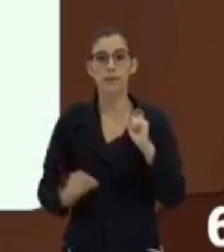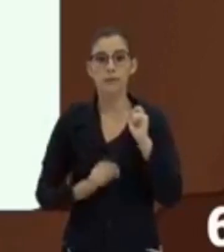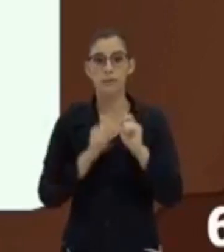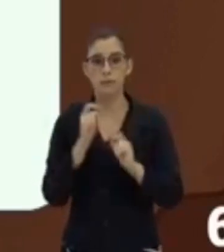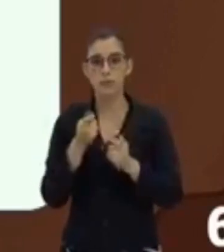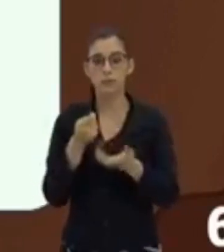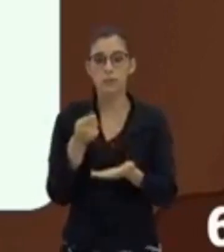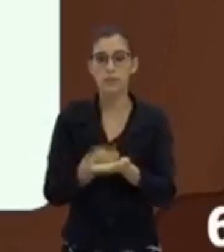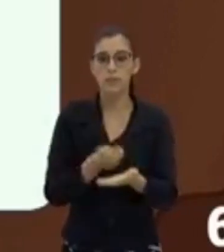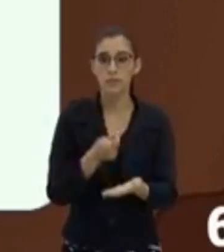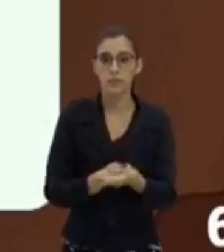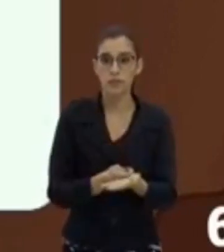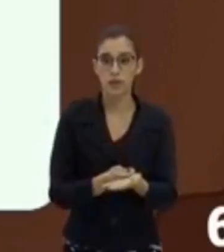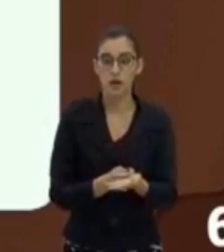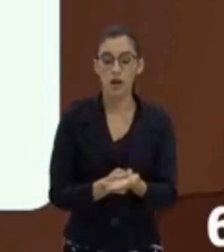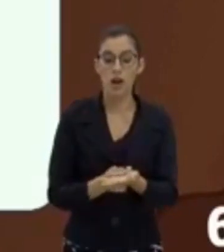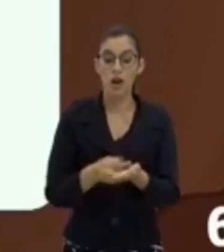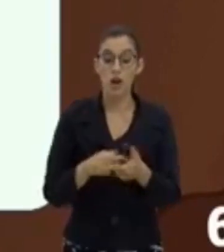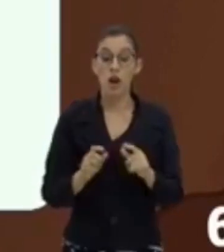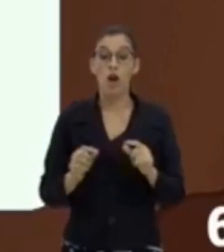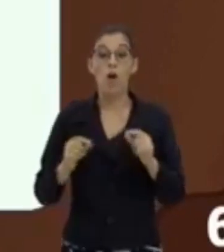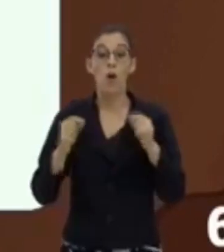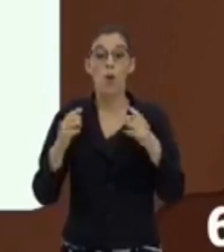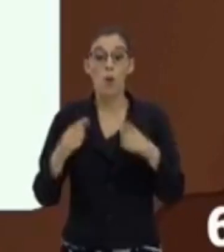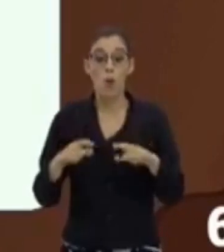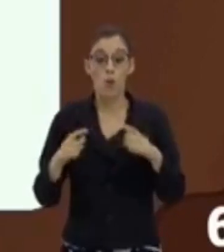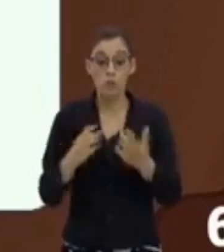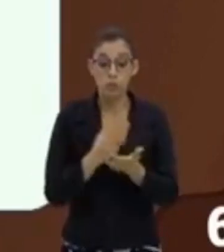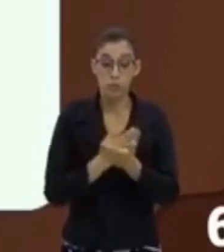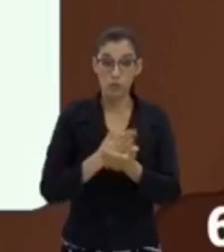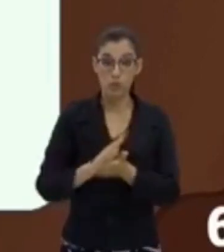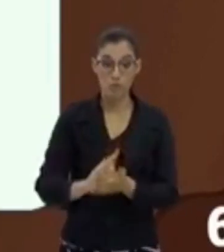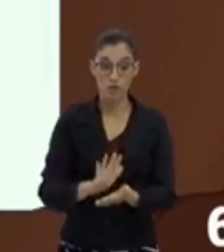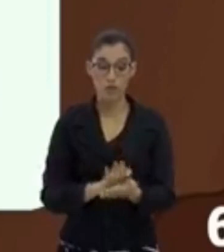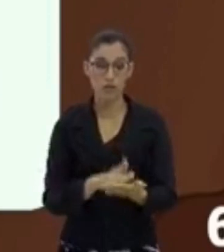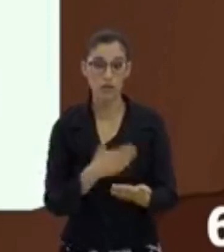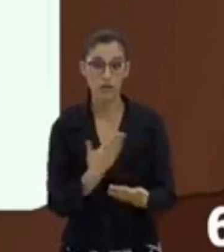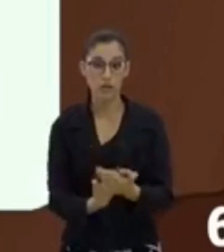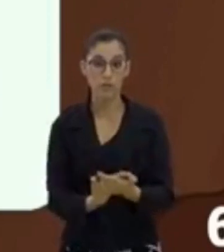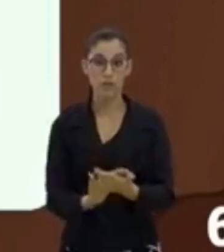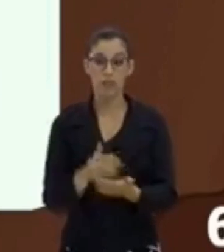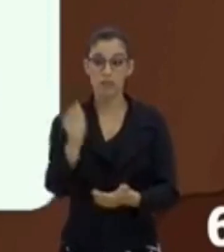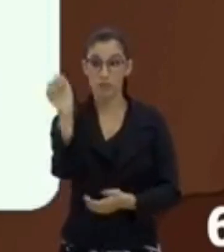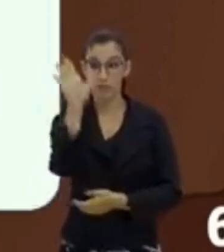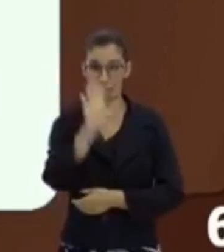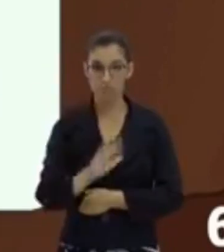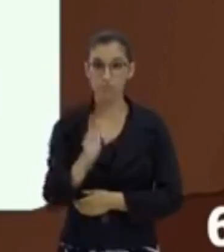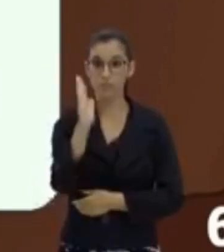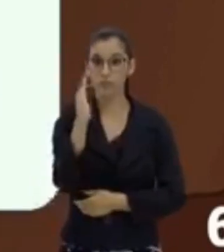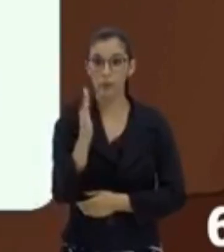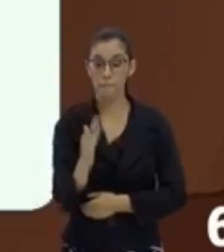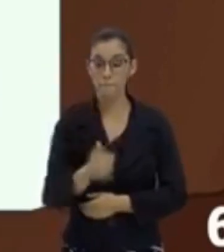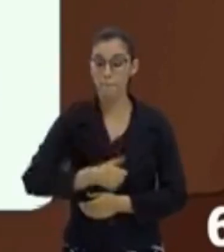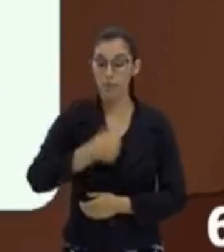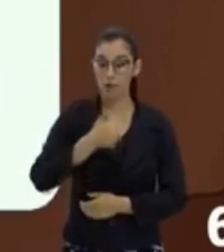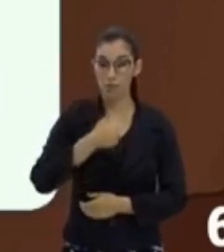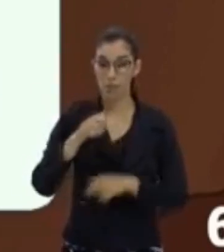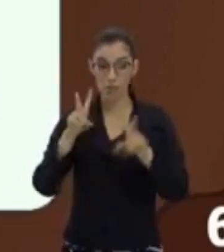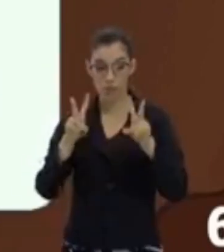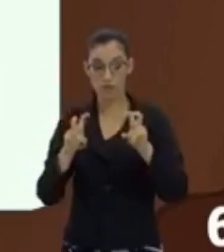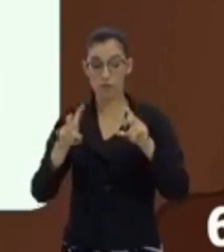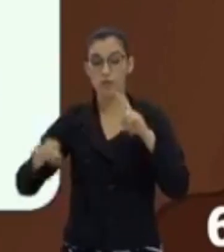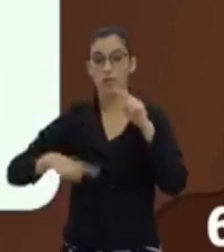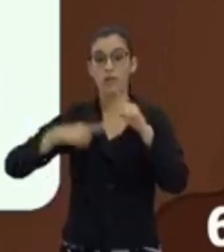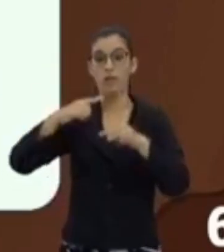que é onde você começa a interpretação do mapa. Então, eu parto para o título e depois do título é que eu vou